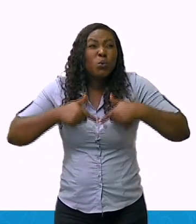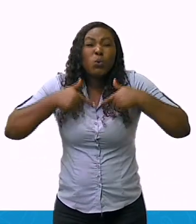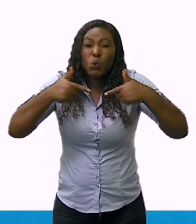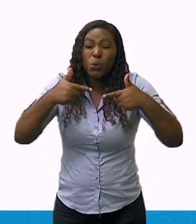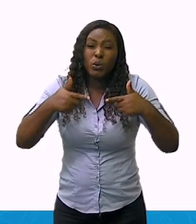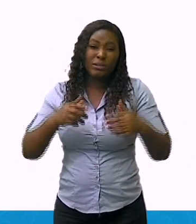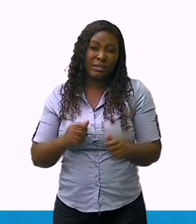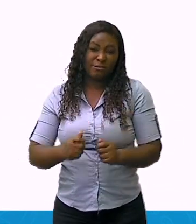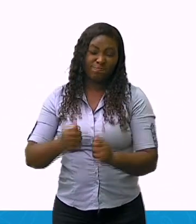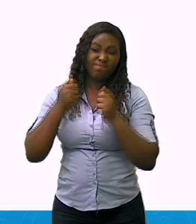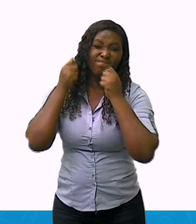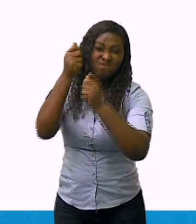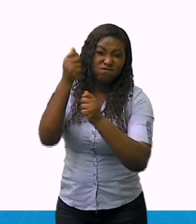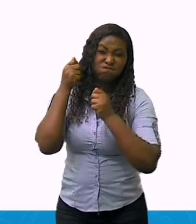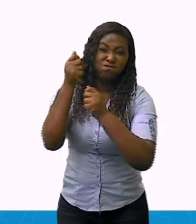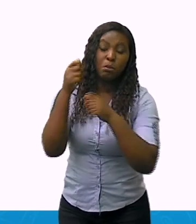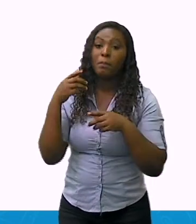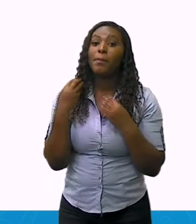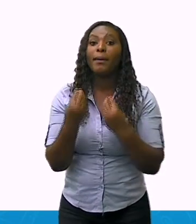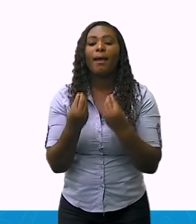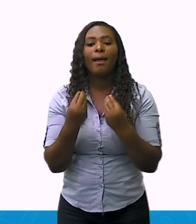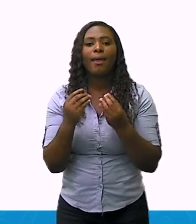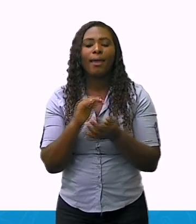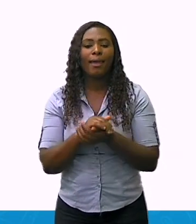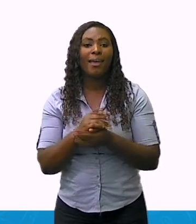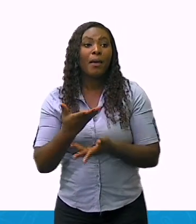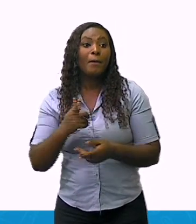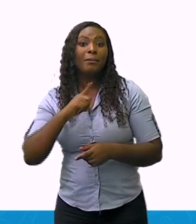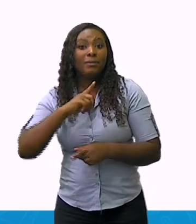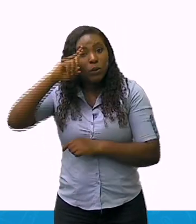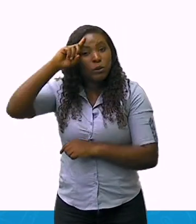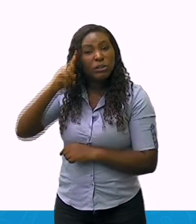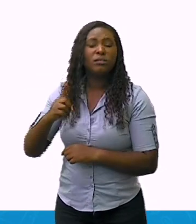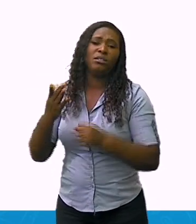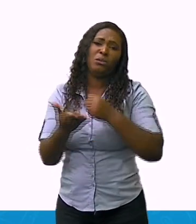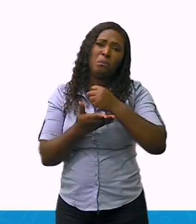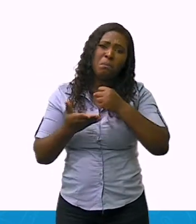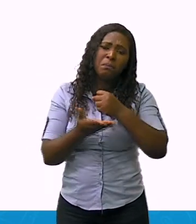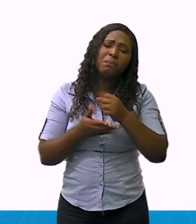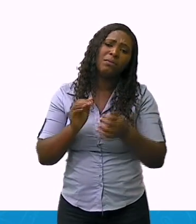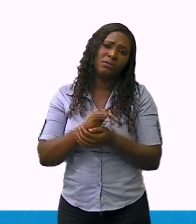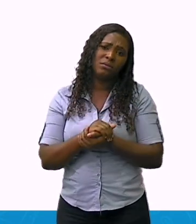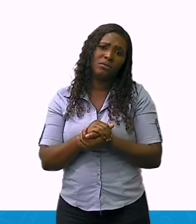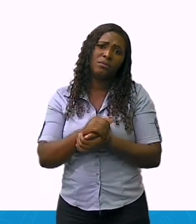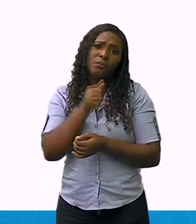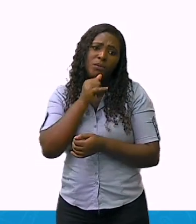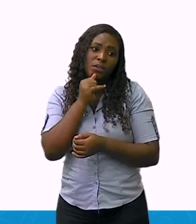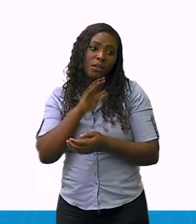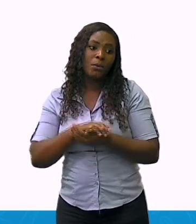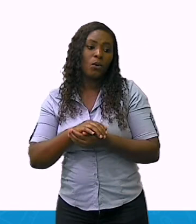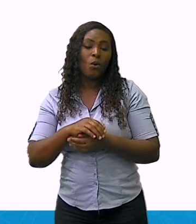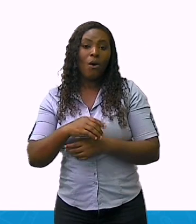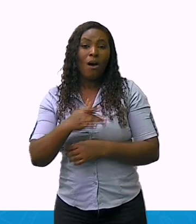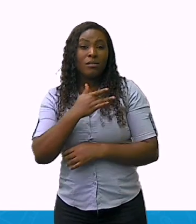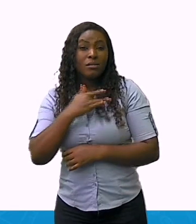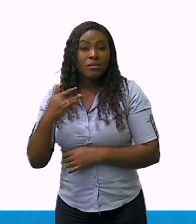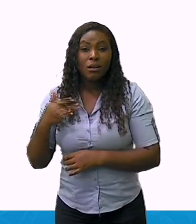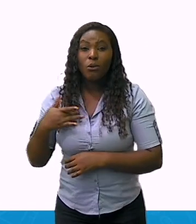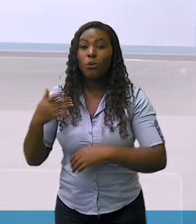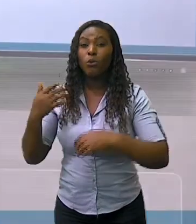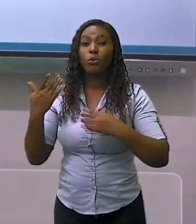efetivação destes direitos básicos, como, por exemplo, o acesso à saúde, à